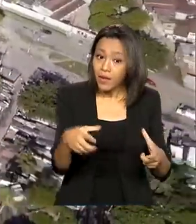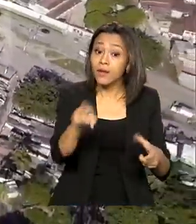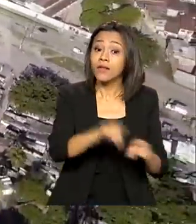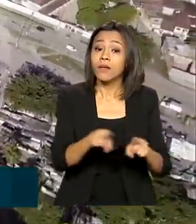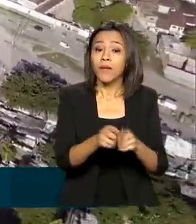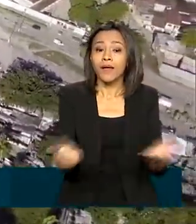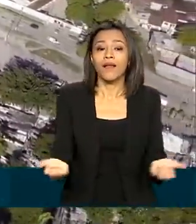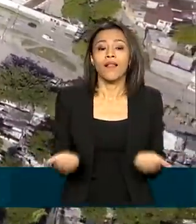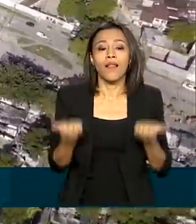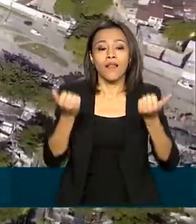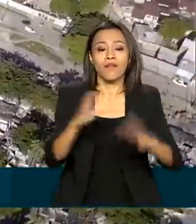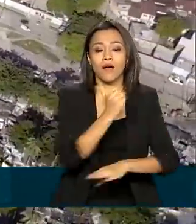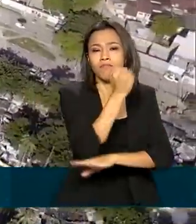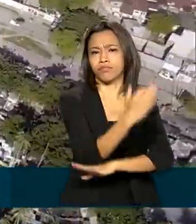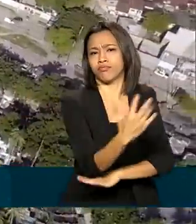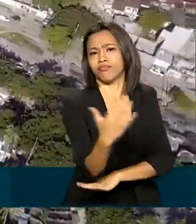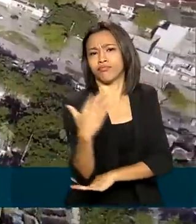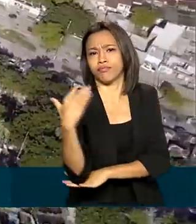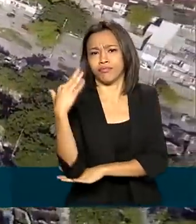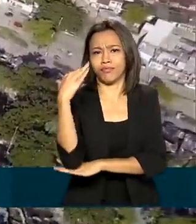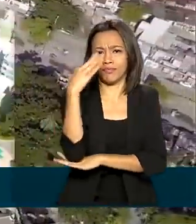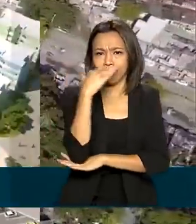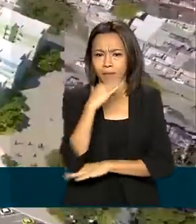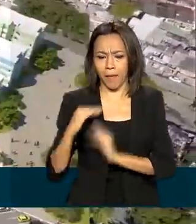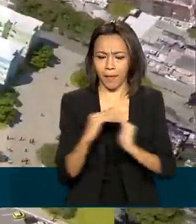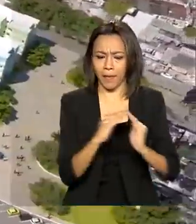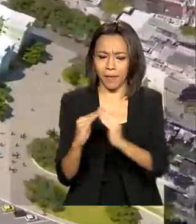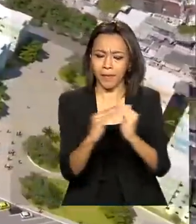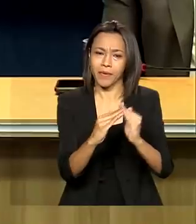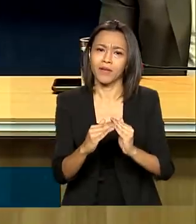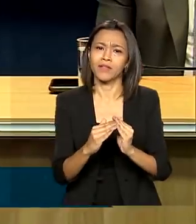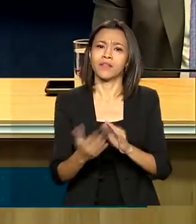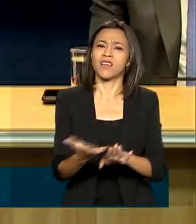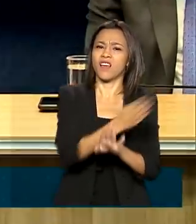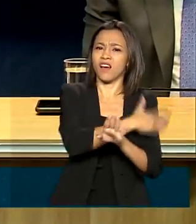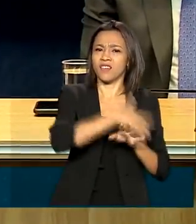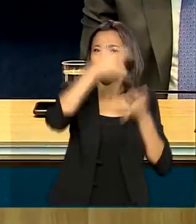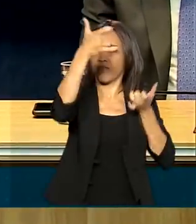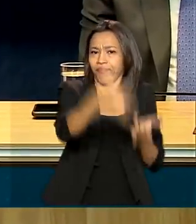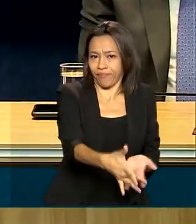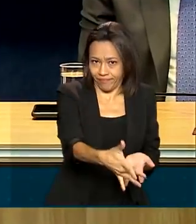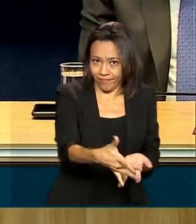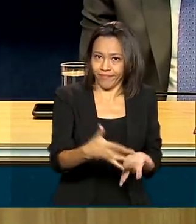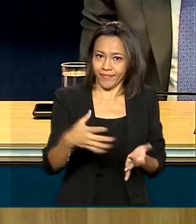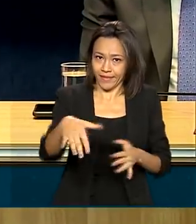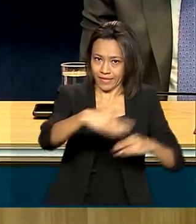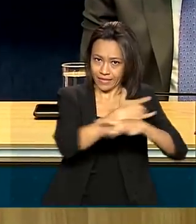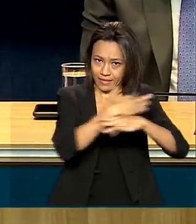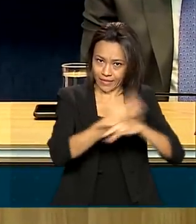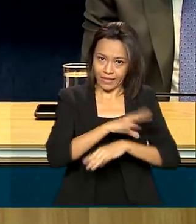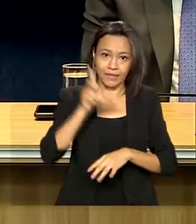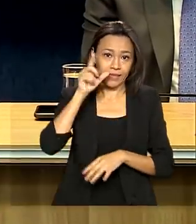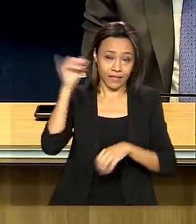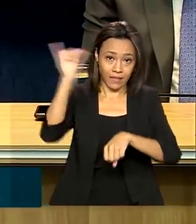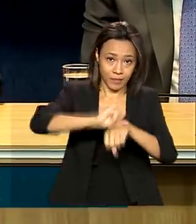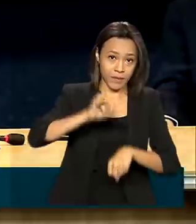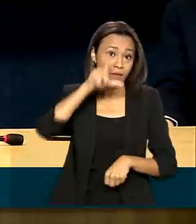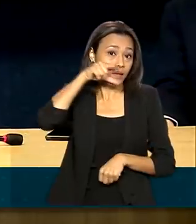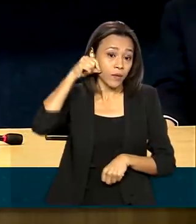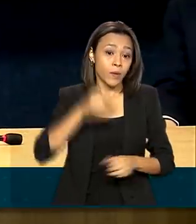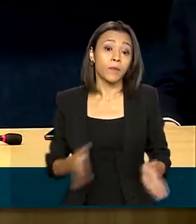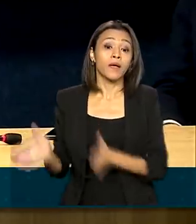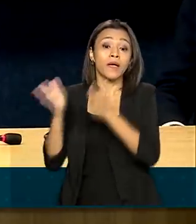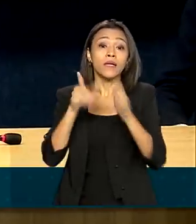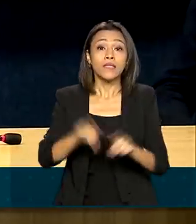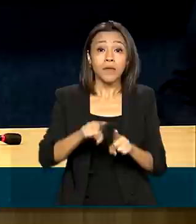a uma área degradada da capital alagoana. O ministro Rogério Marinho também autorizou o envio de quase